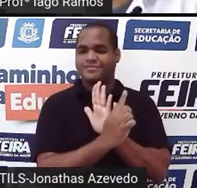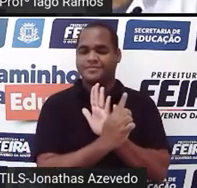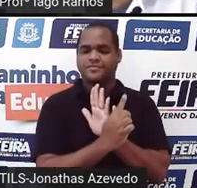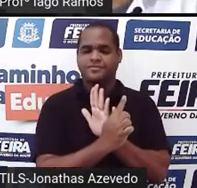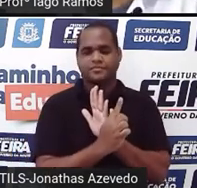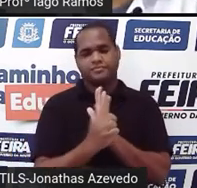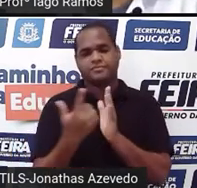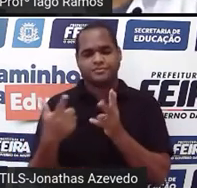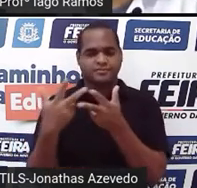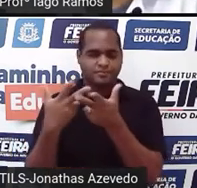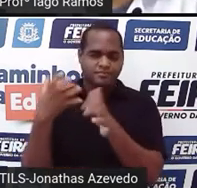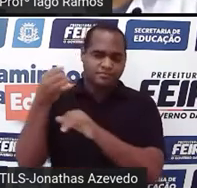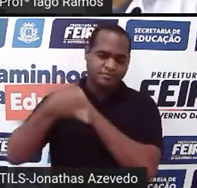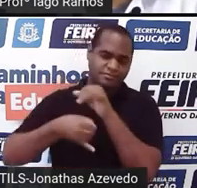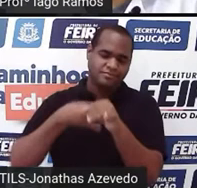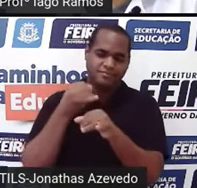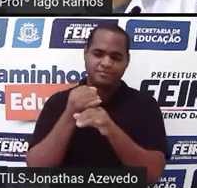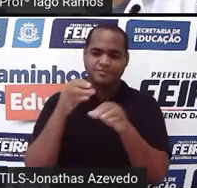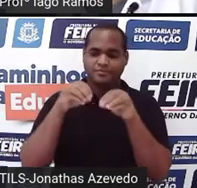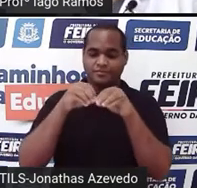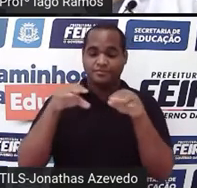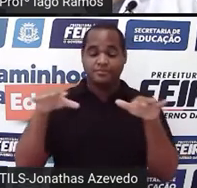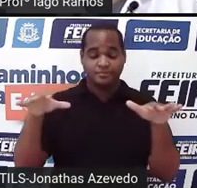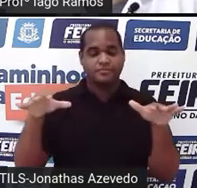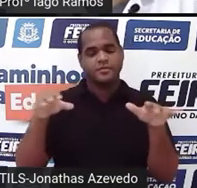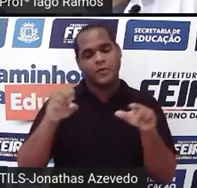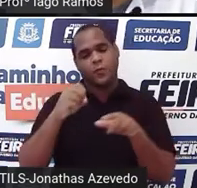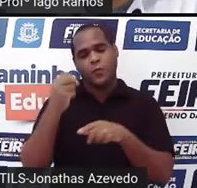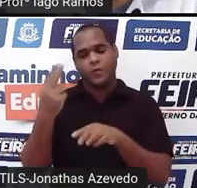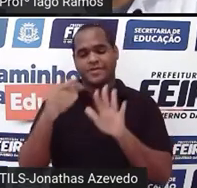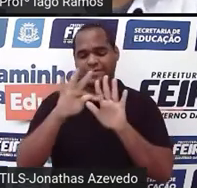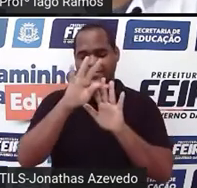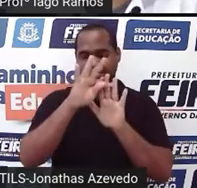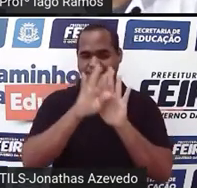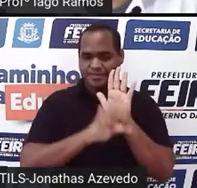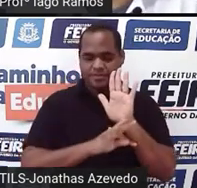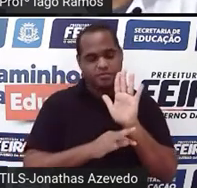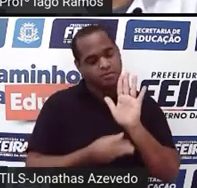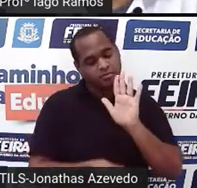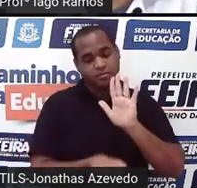nas notícias na internet também. Ou em textos, né?